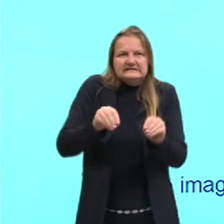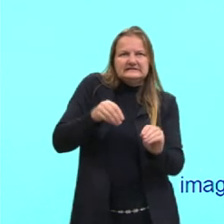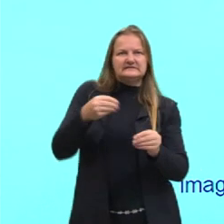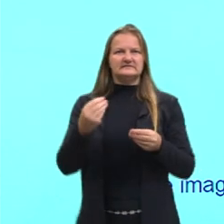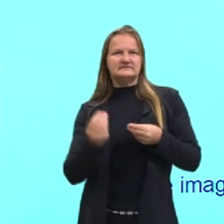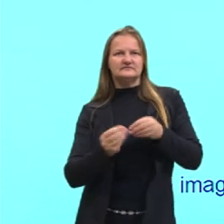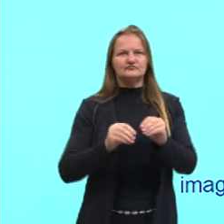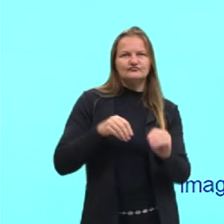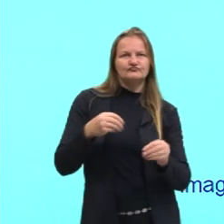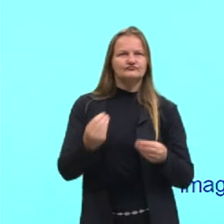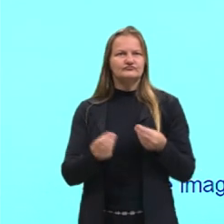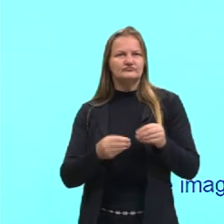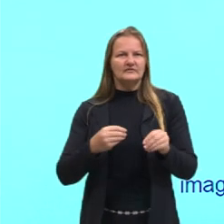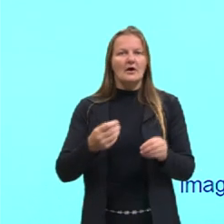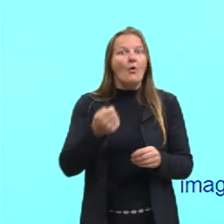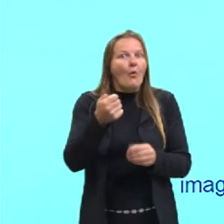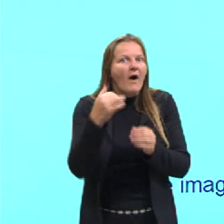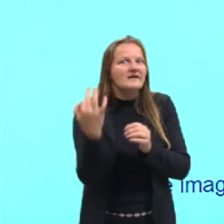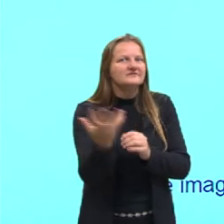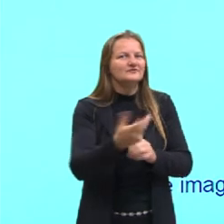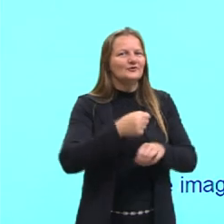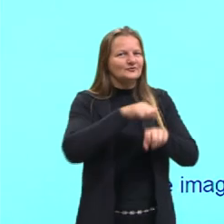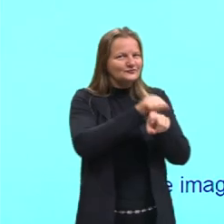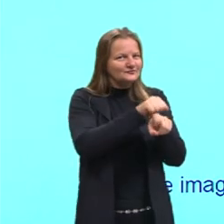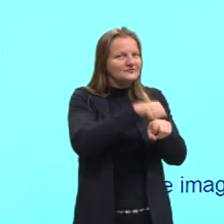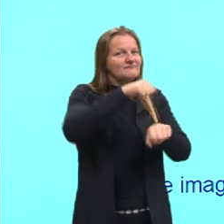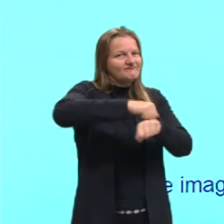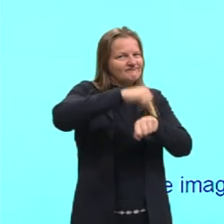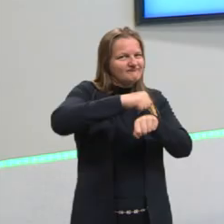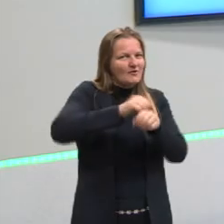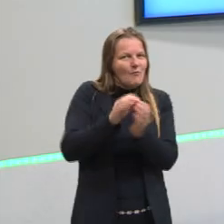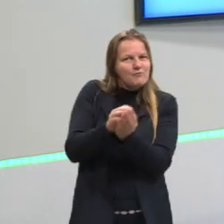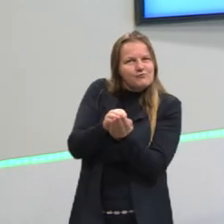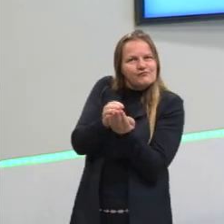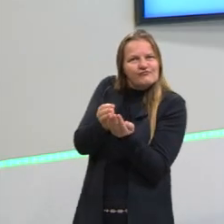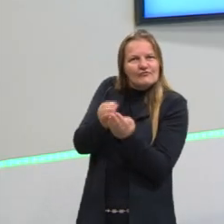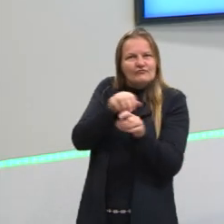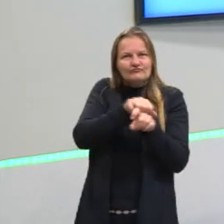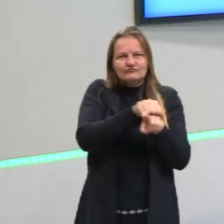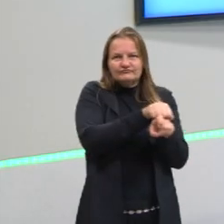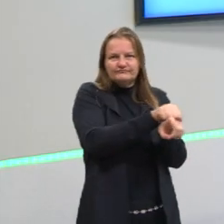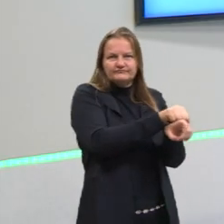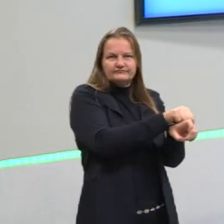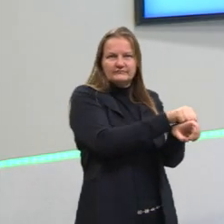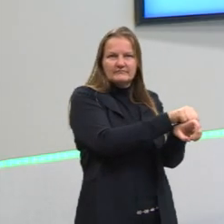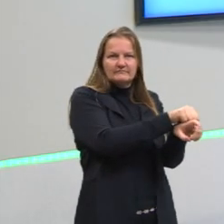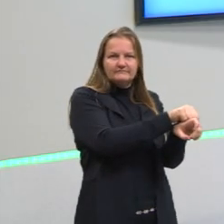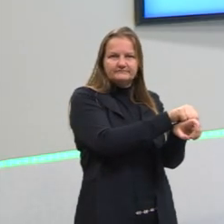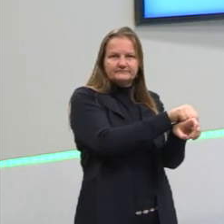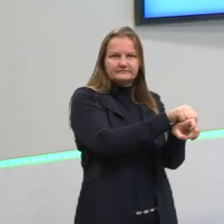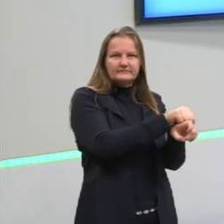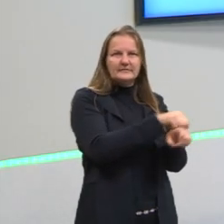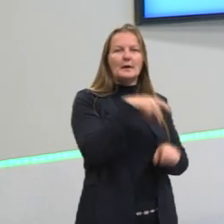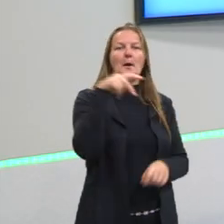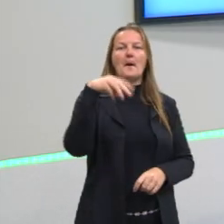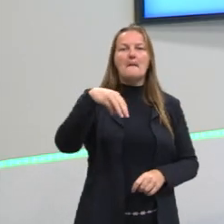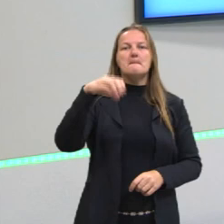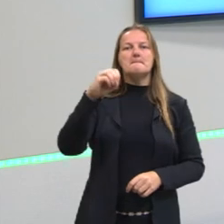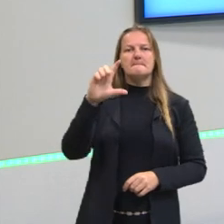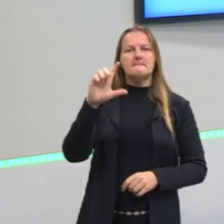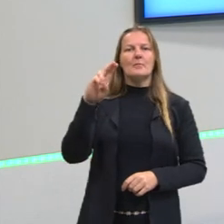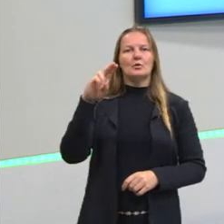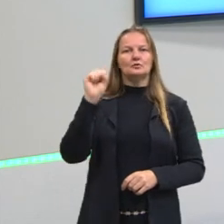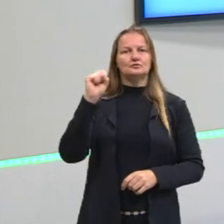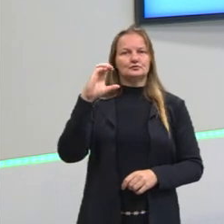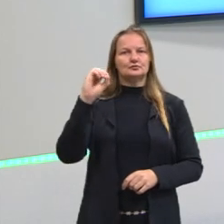maioria com concha, né? Mas tem também sem concha, são os representantes do reino molusca. Os famosos moluscos, certo?